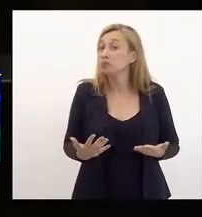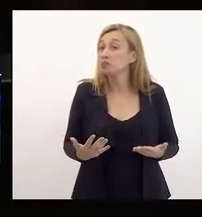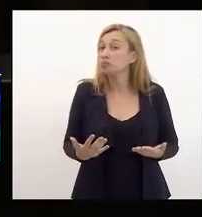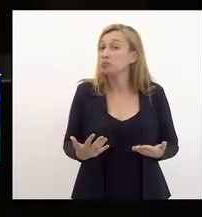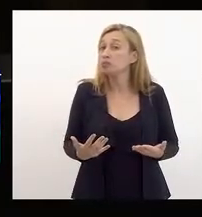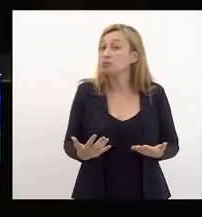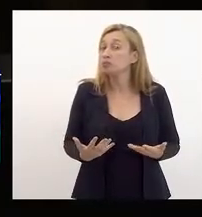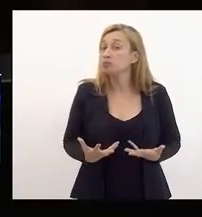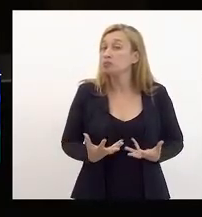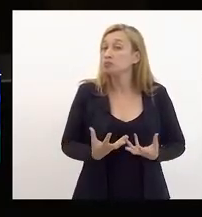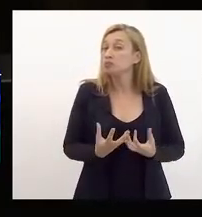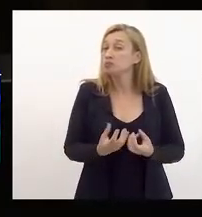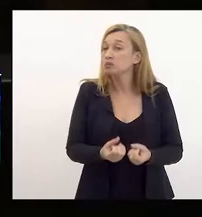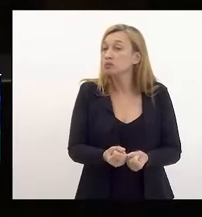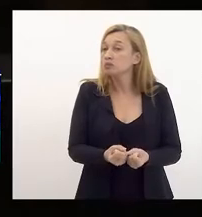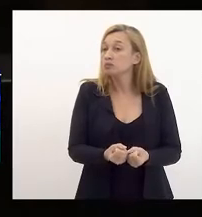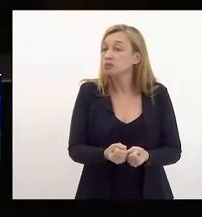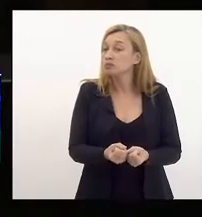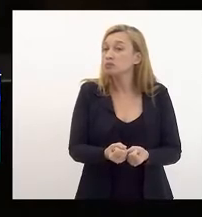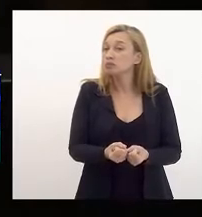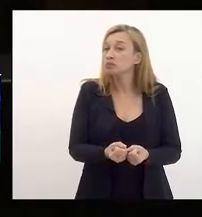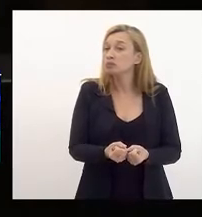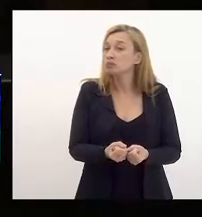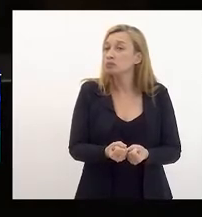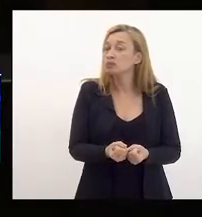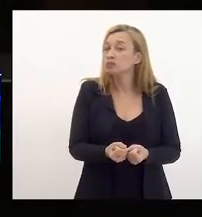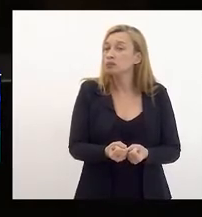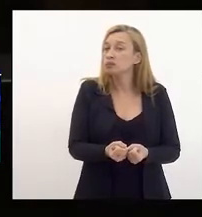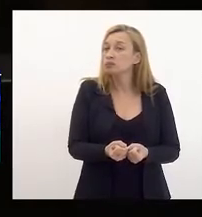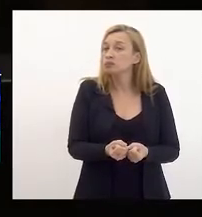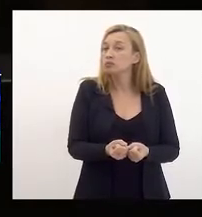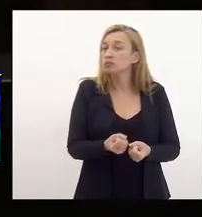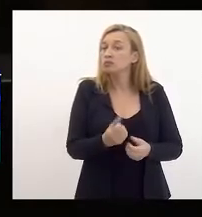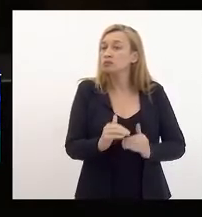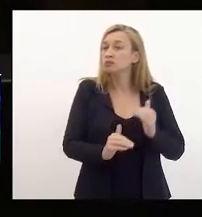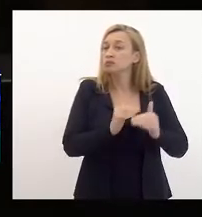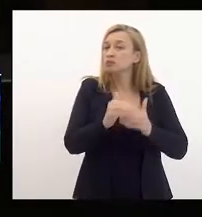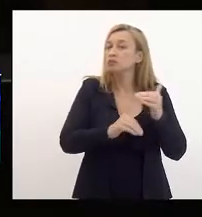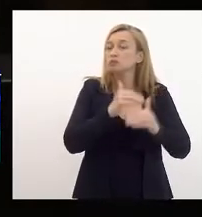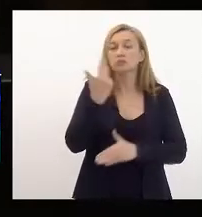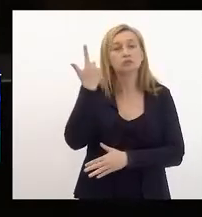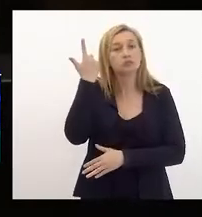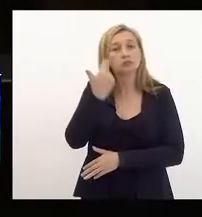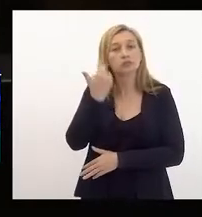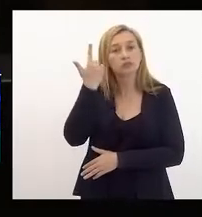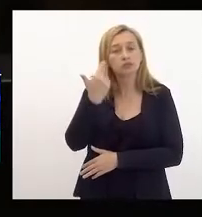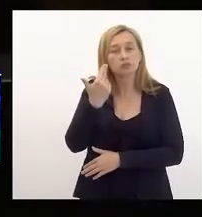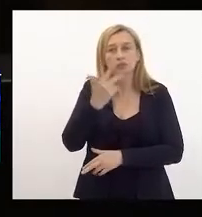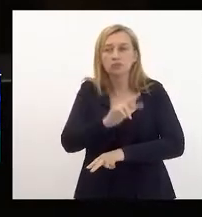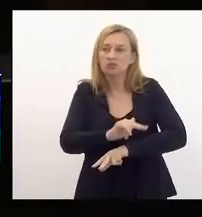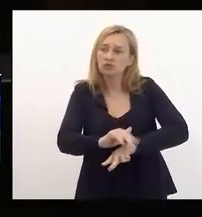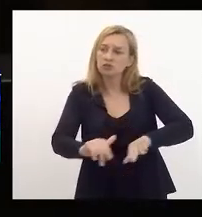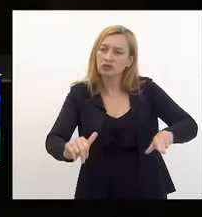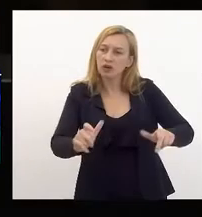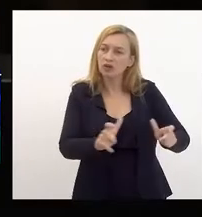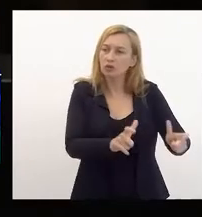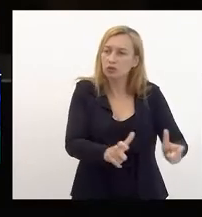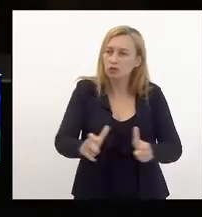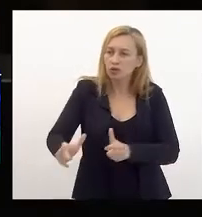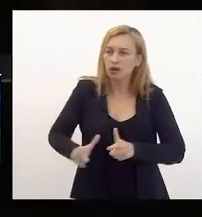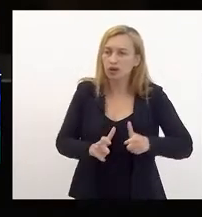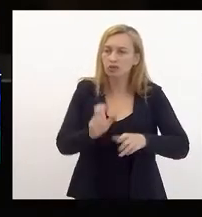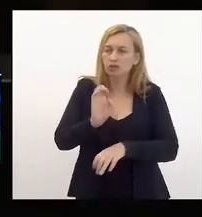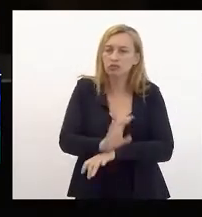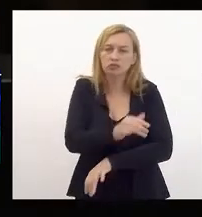acolhendo as vocações naturais de desenvolvimento das várias regiões do Estado